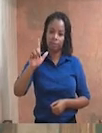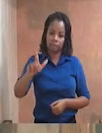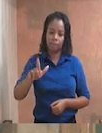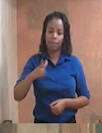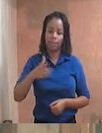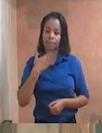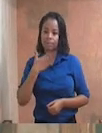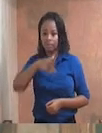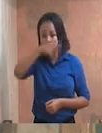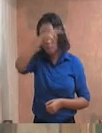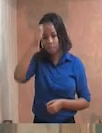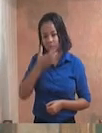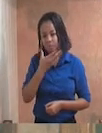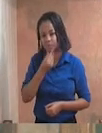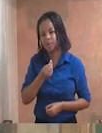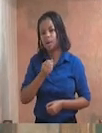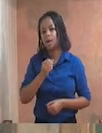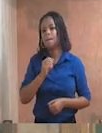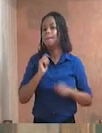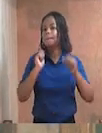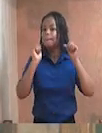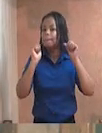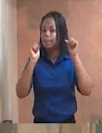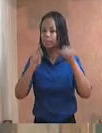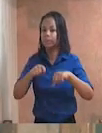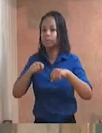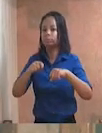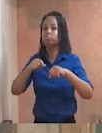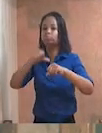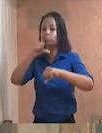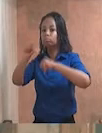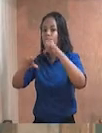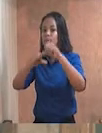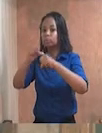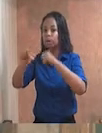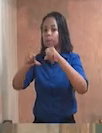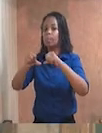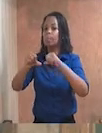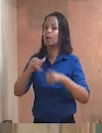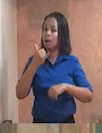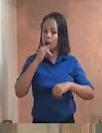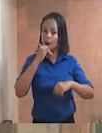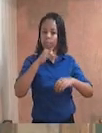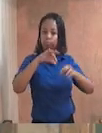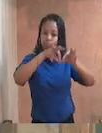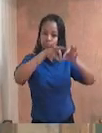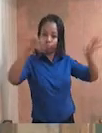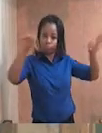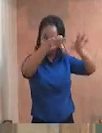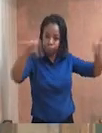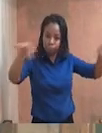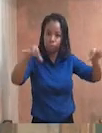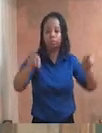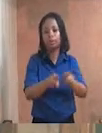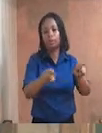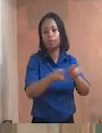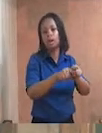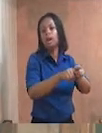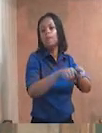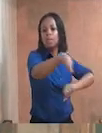excelentíssimo senhor prefeito a modernização da rede elétrica da Escola Municipal Maria Clara Machado, localizada na Avenida